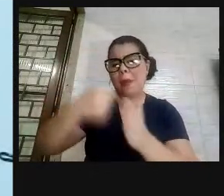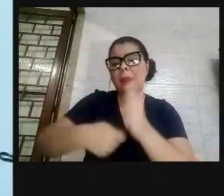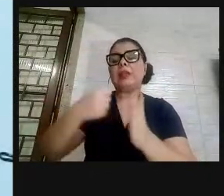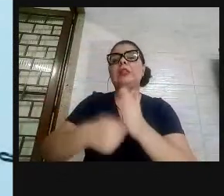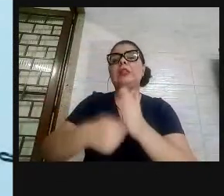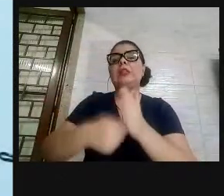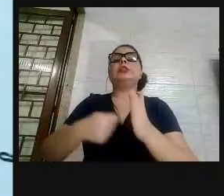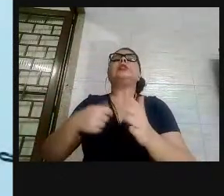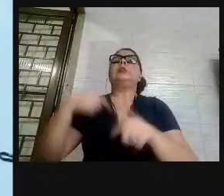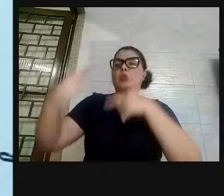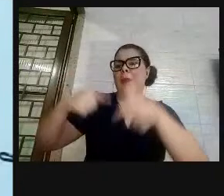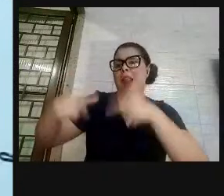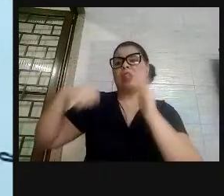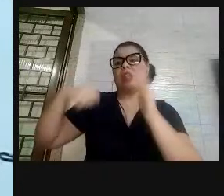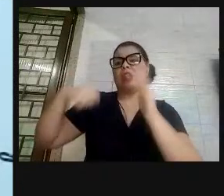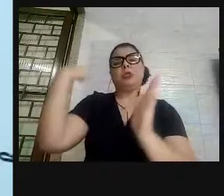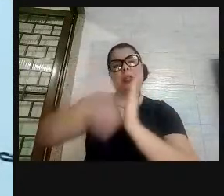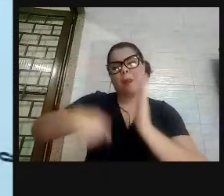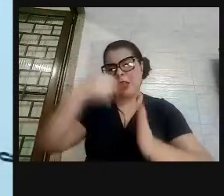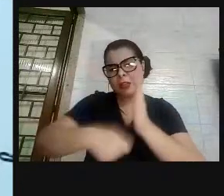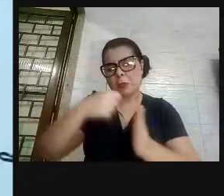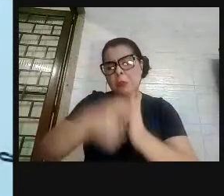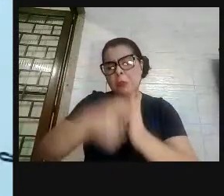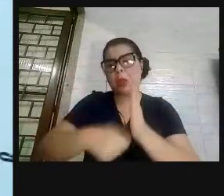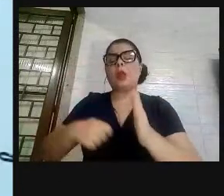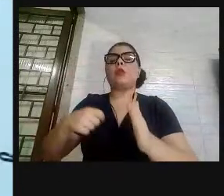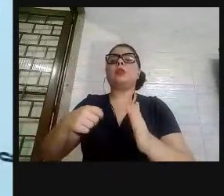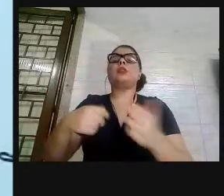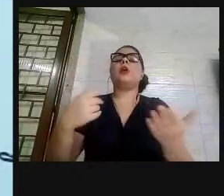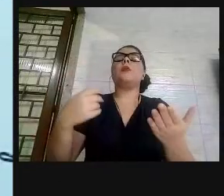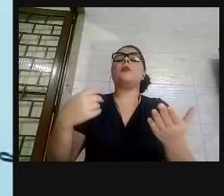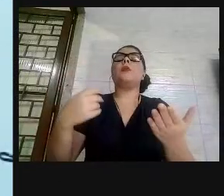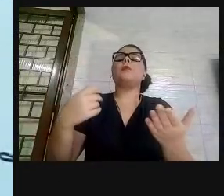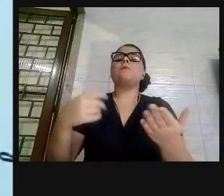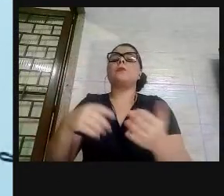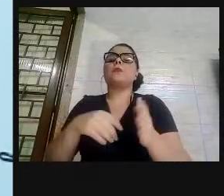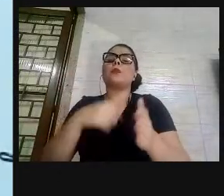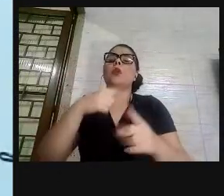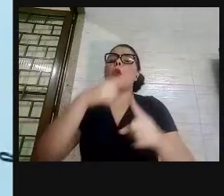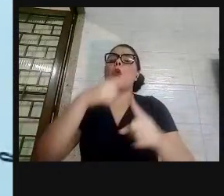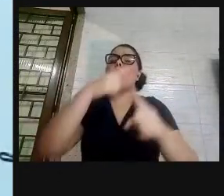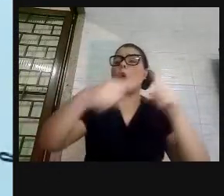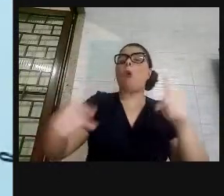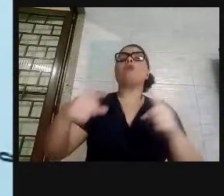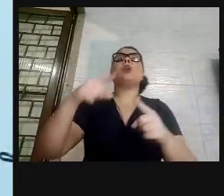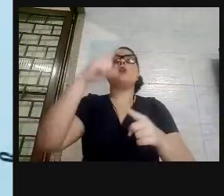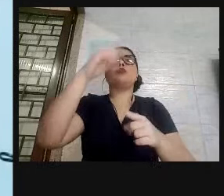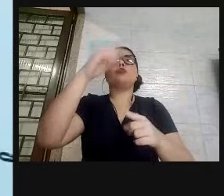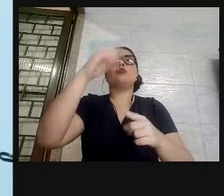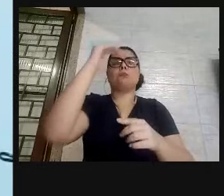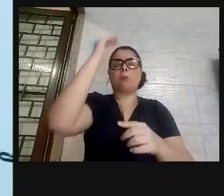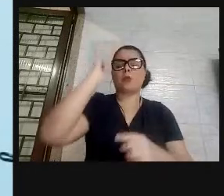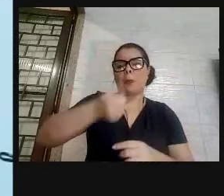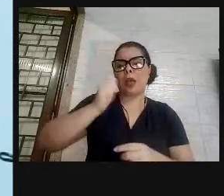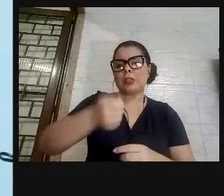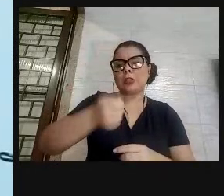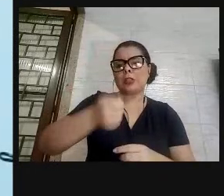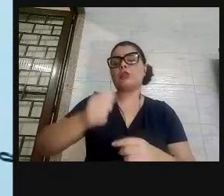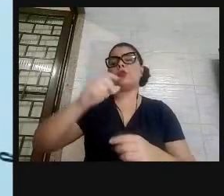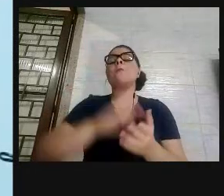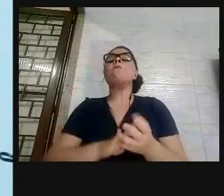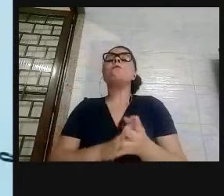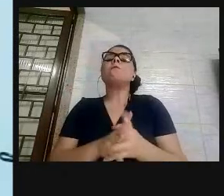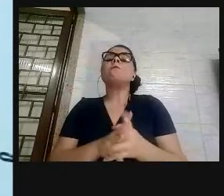operários, dos trabalhadores, contra os patrões, os ex-senhores escravos, que viraram senhores de indústria,